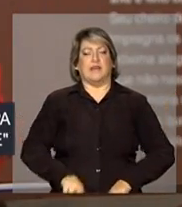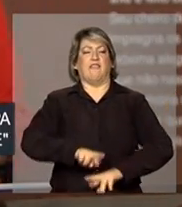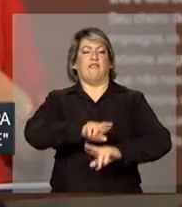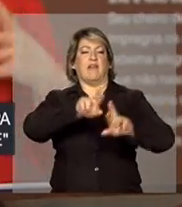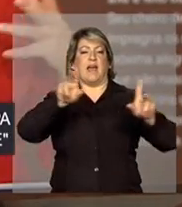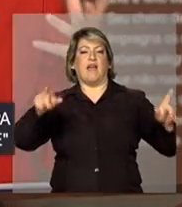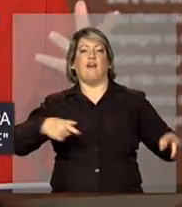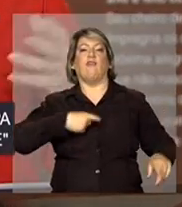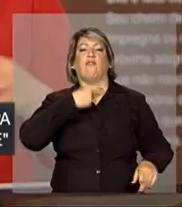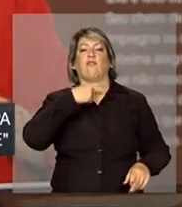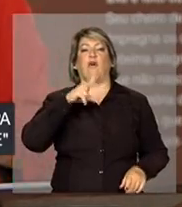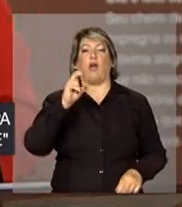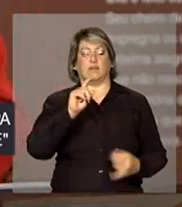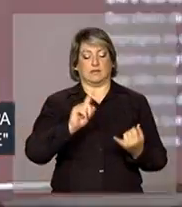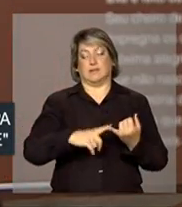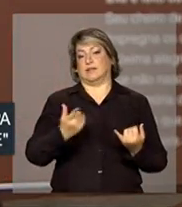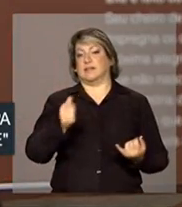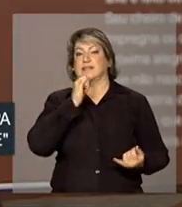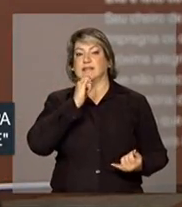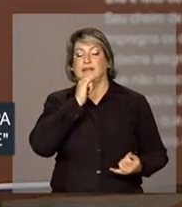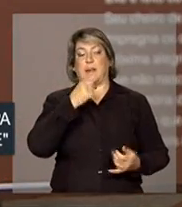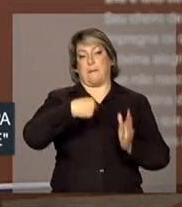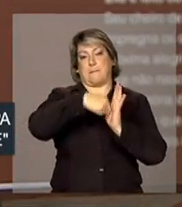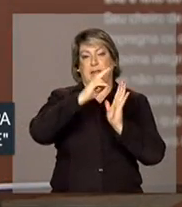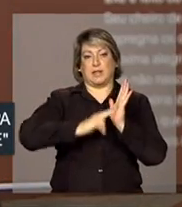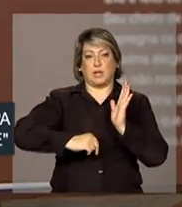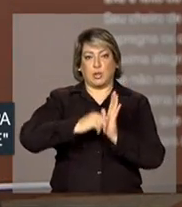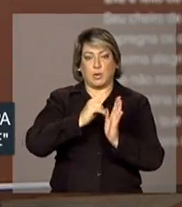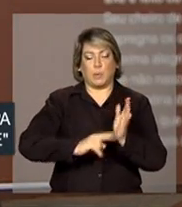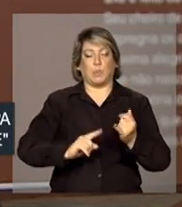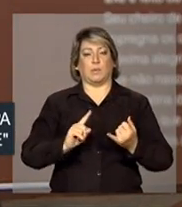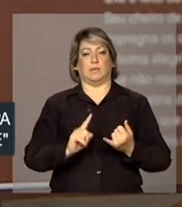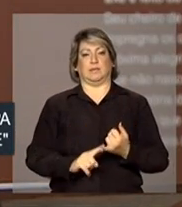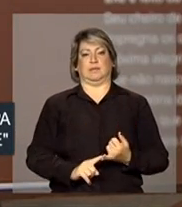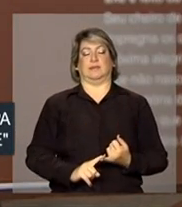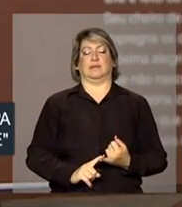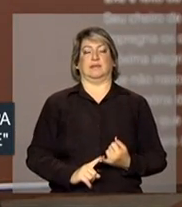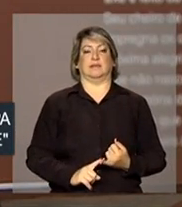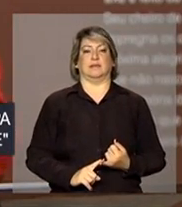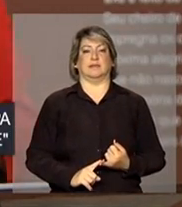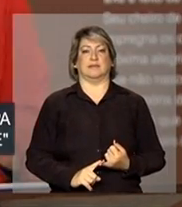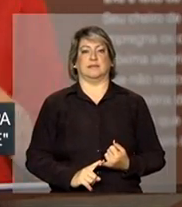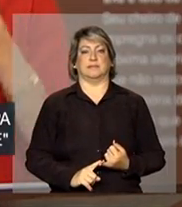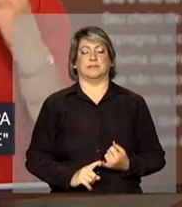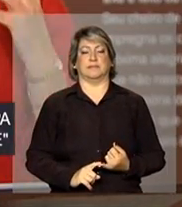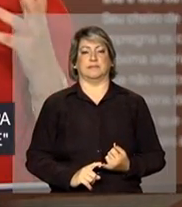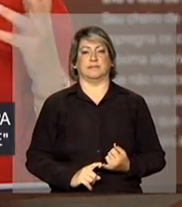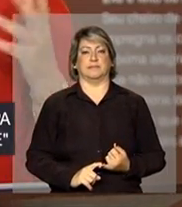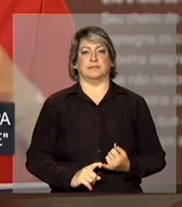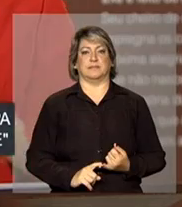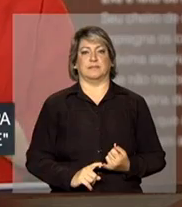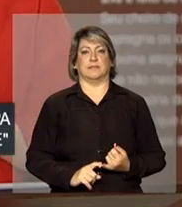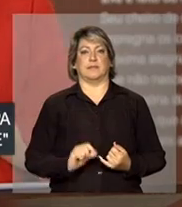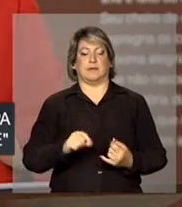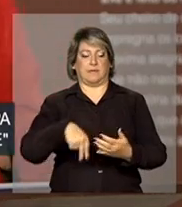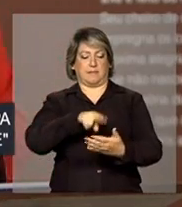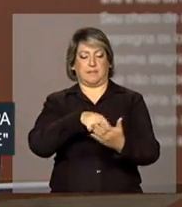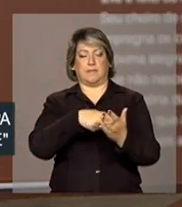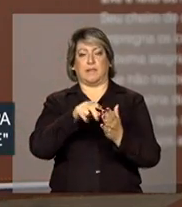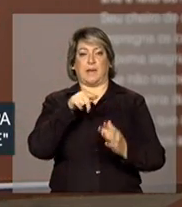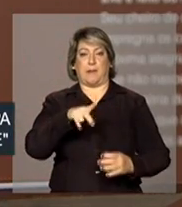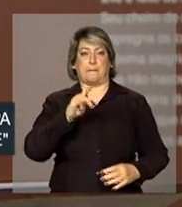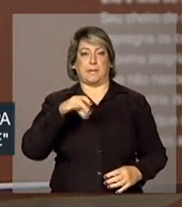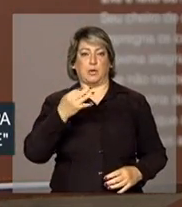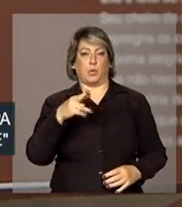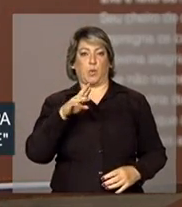vozes, a voz da pintura, a voz plástica da pintura